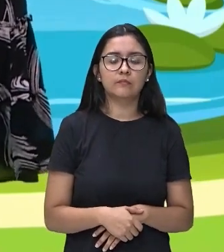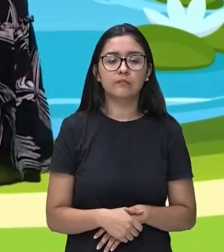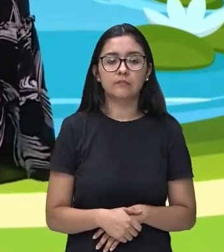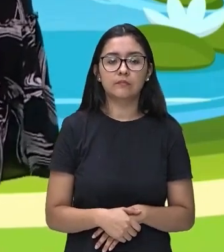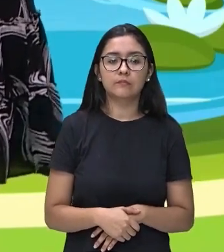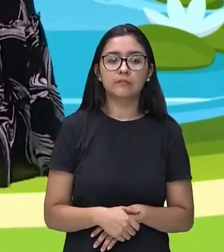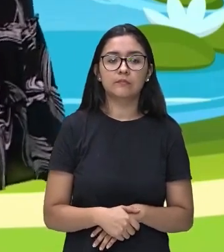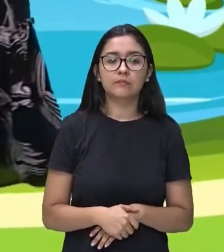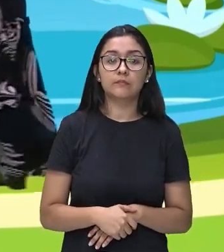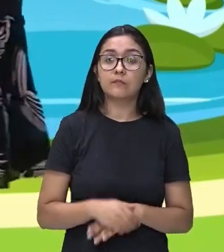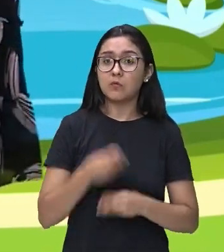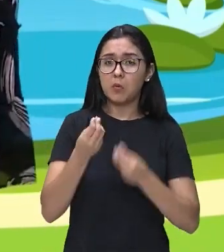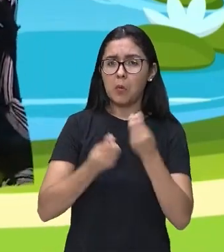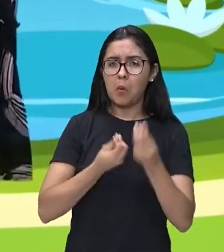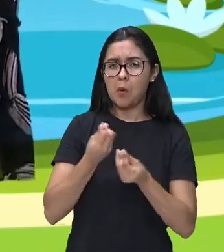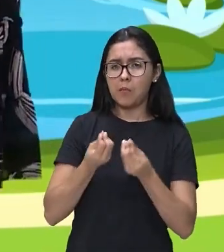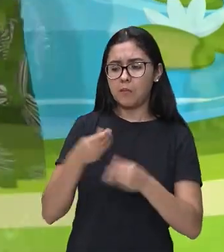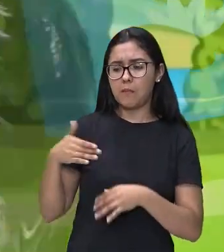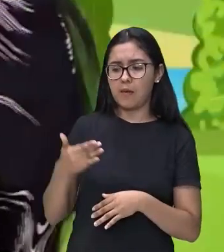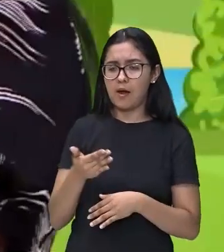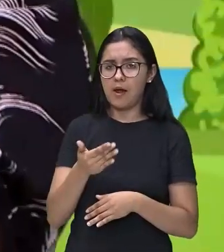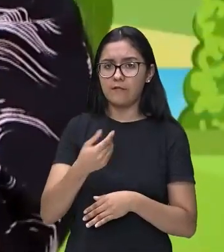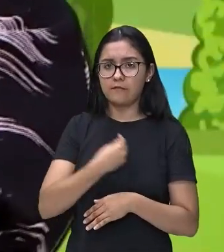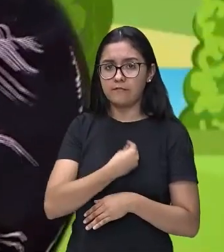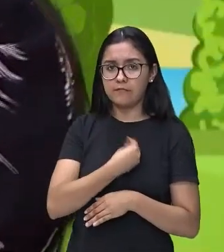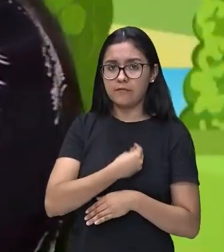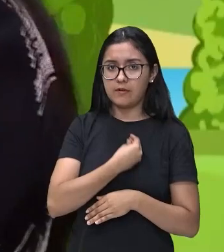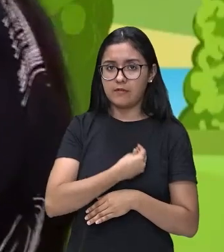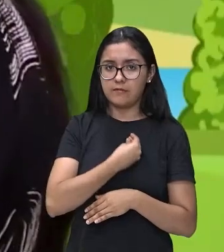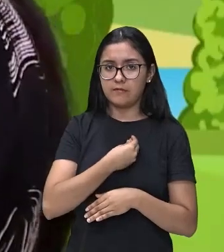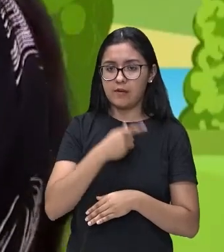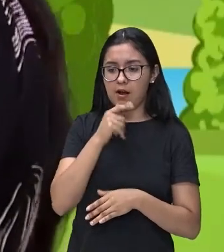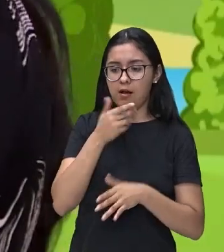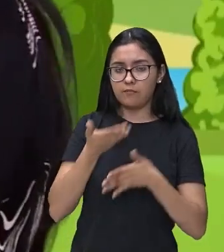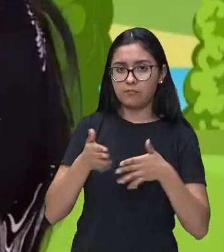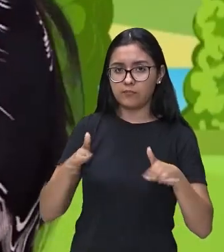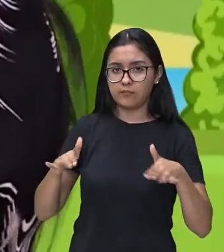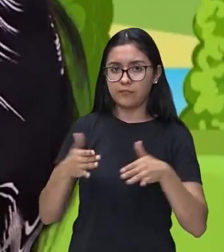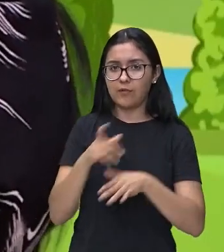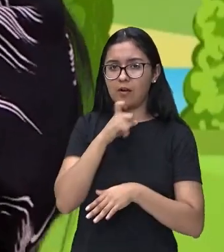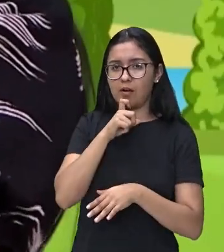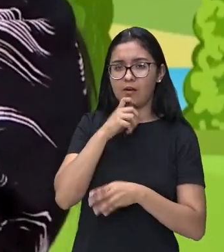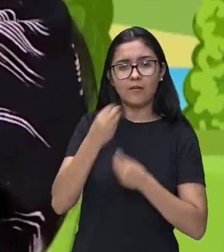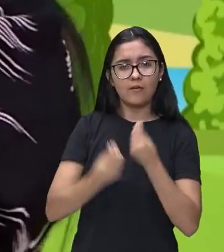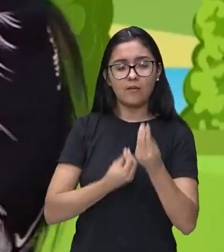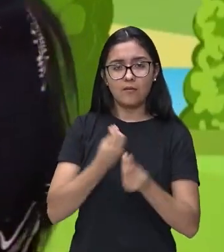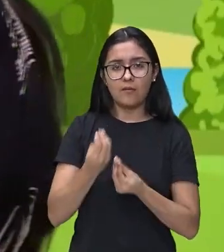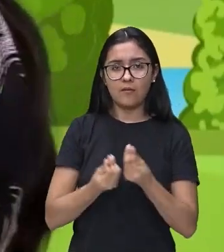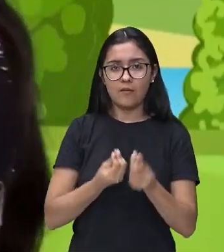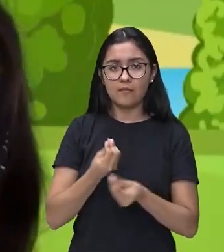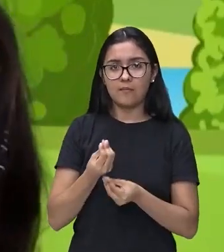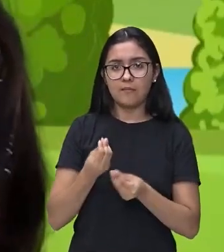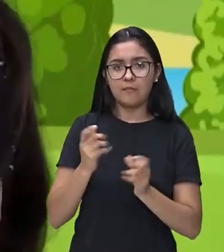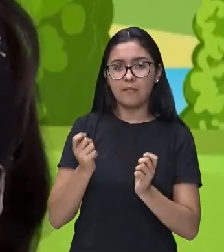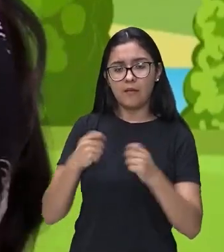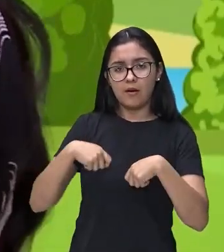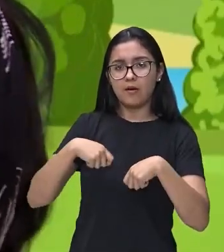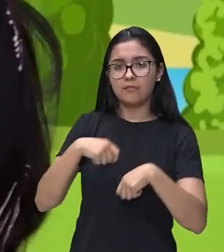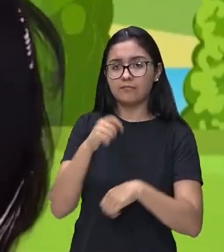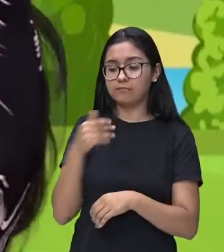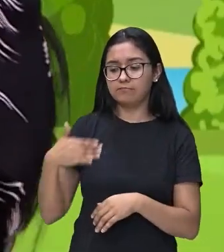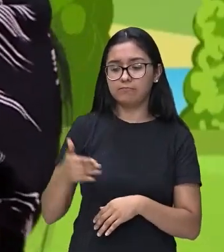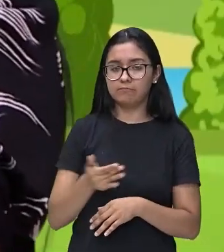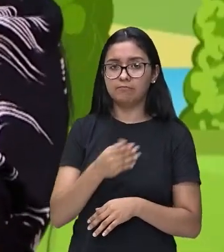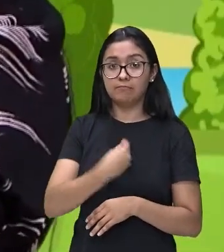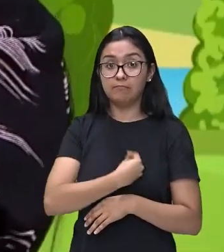Como pode um peixe vivo viver fora d'água fria? Como pode um peixe vivo